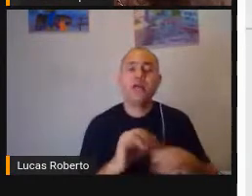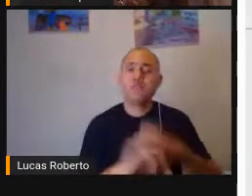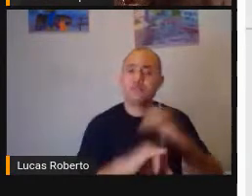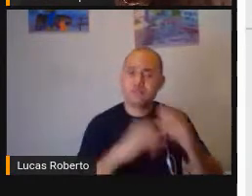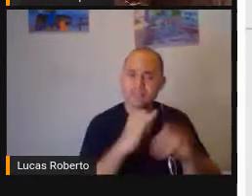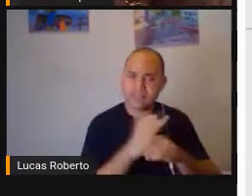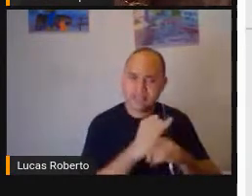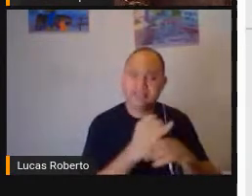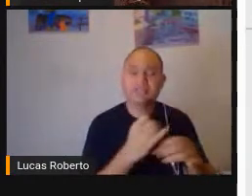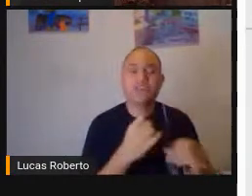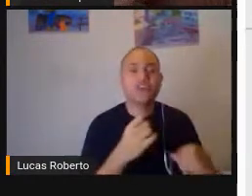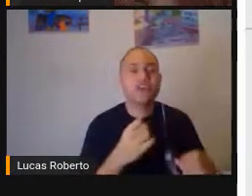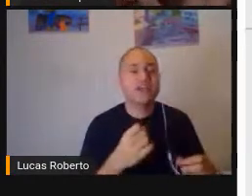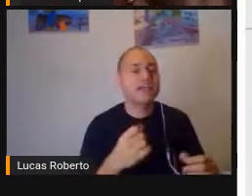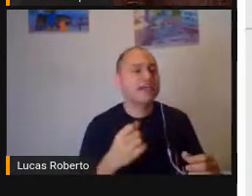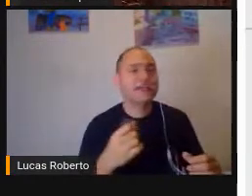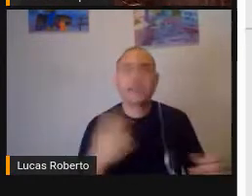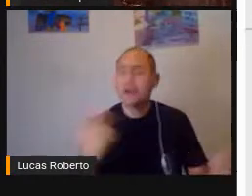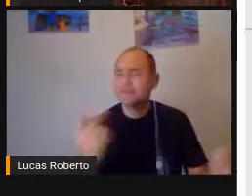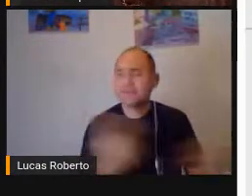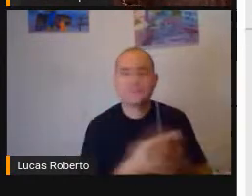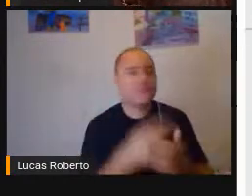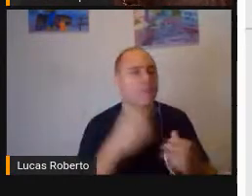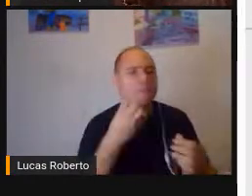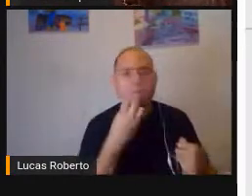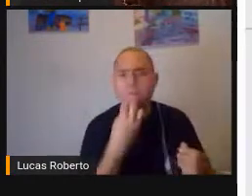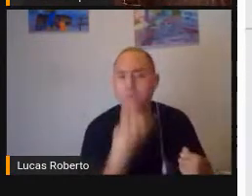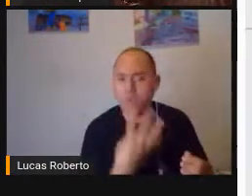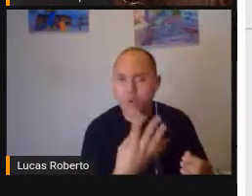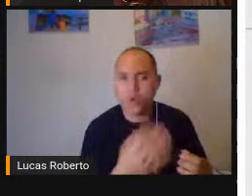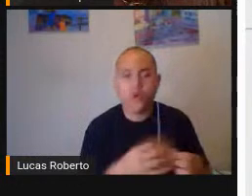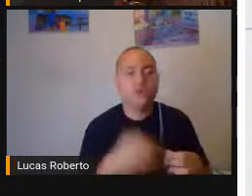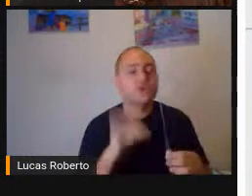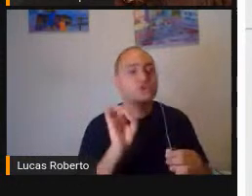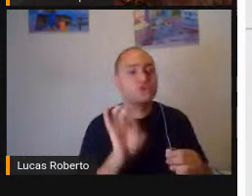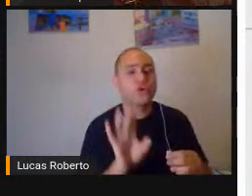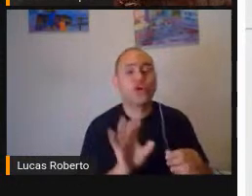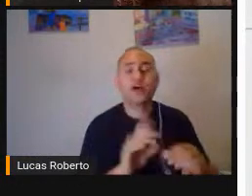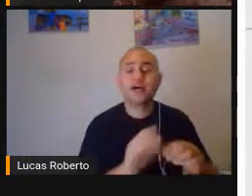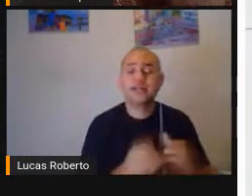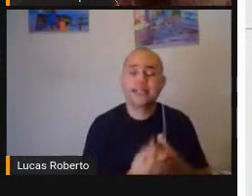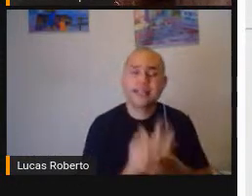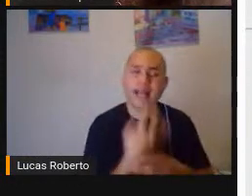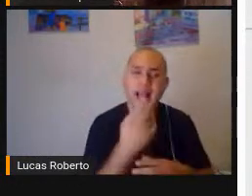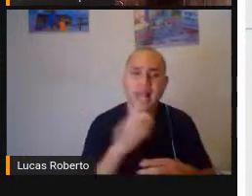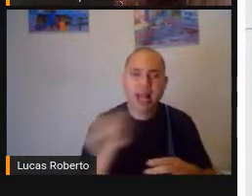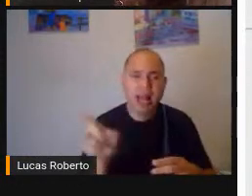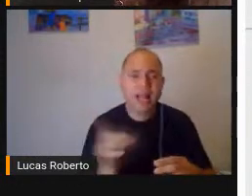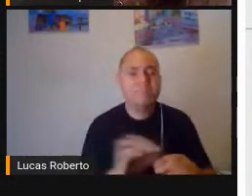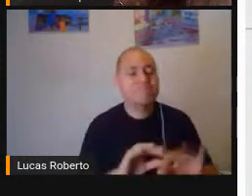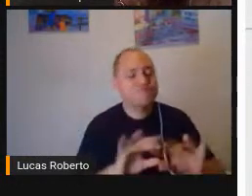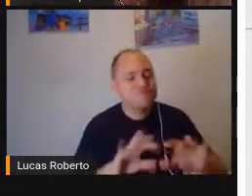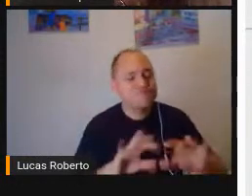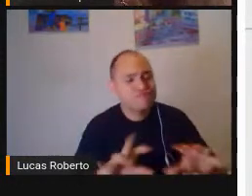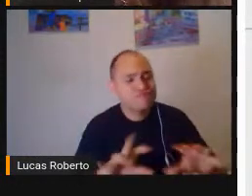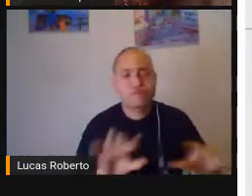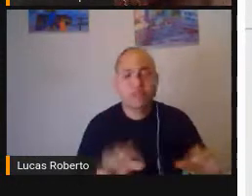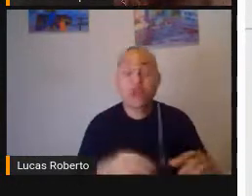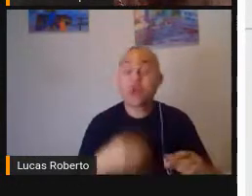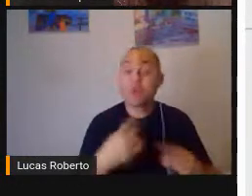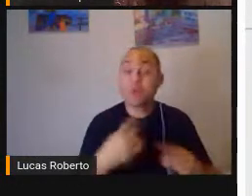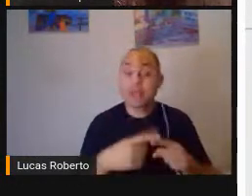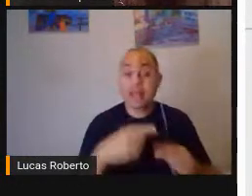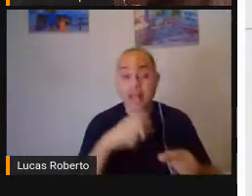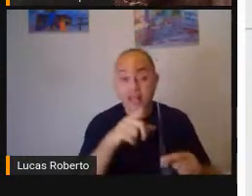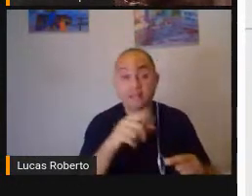conta E ali a gente consegue Fazer todo um Um planejamento De aulas Para essas crianças Para esses